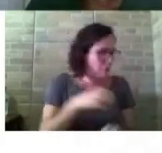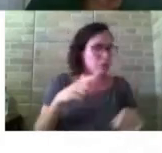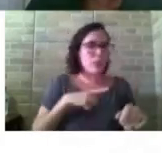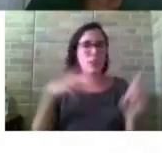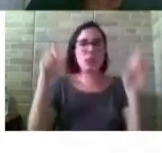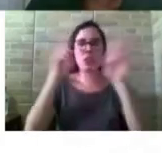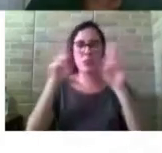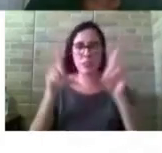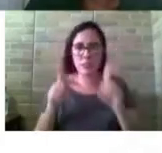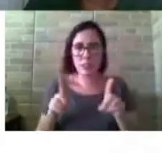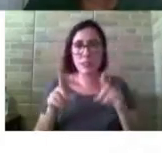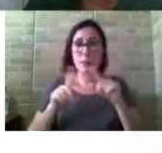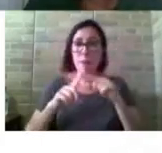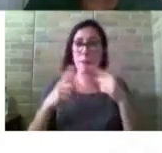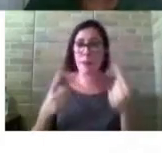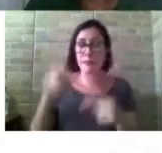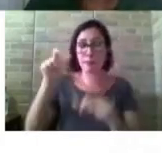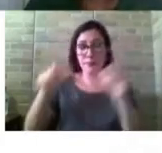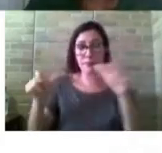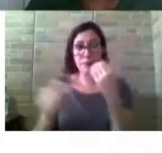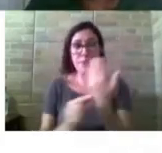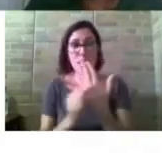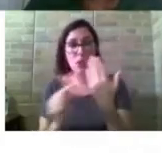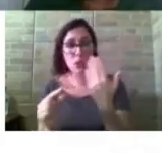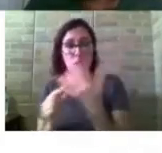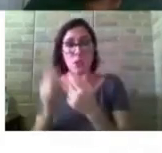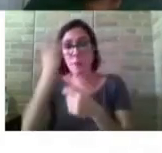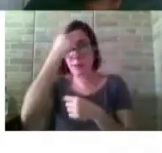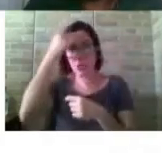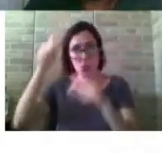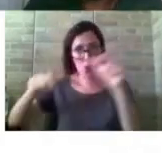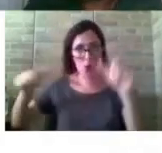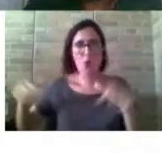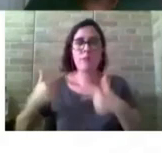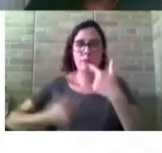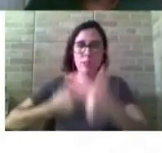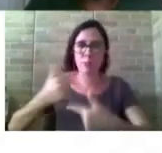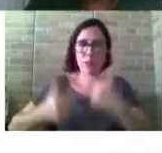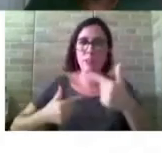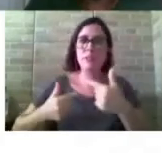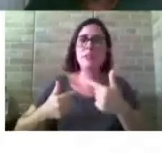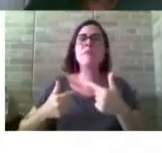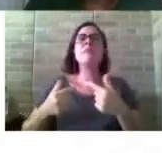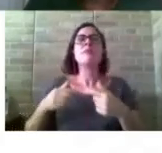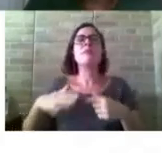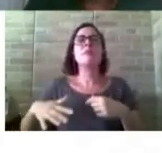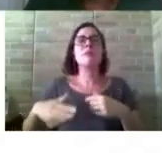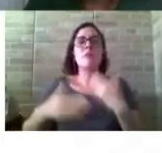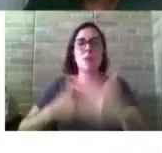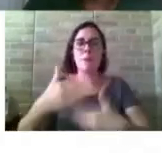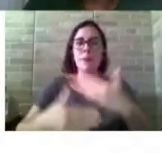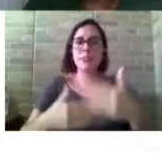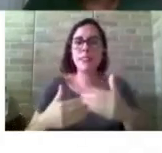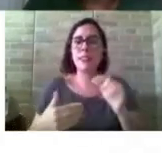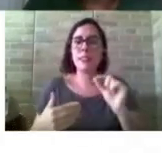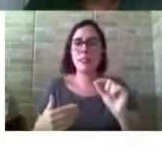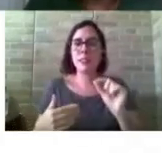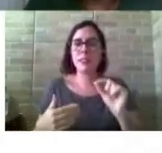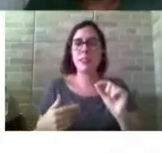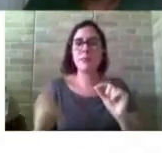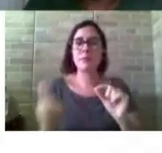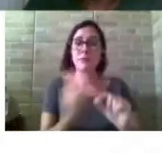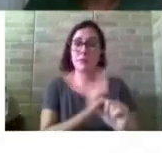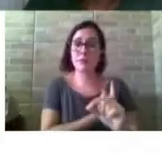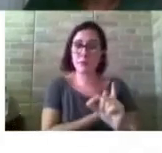que o engajamento dos autores envolvidos nesse processo é o nosso grande trunfo